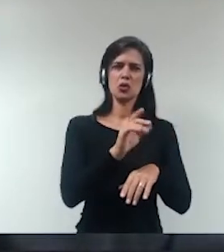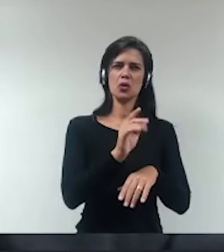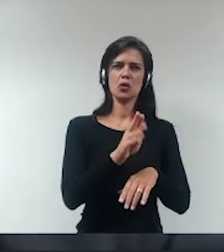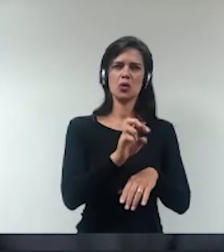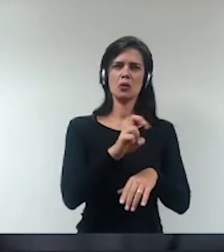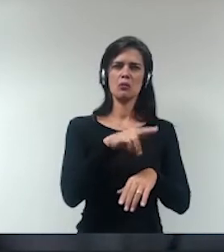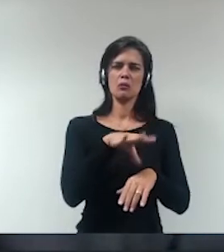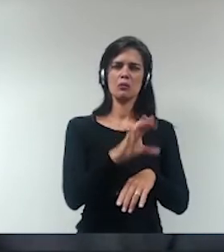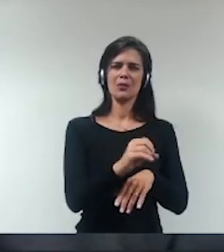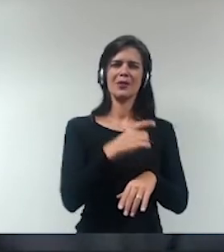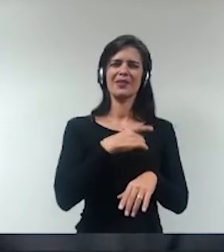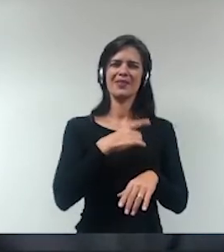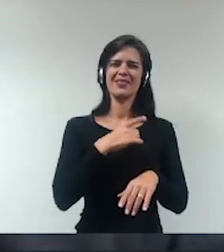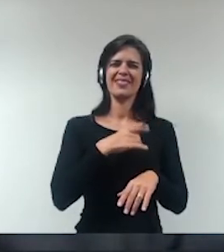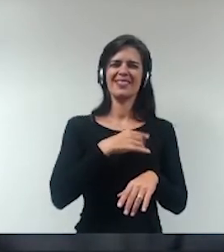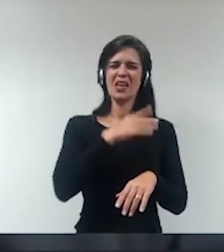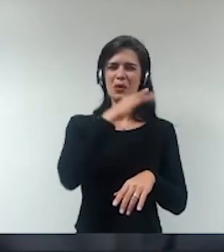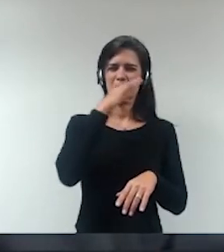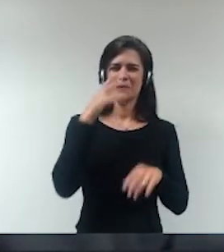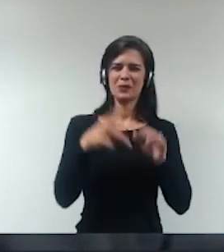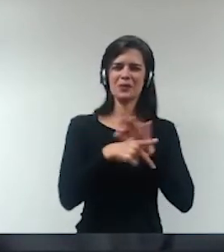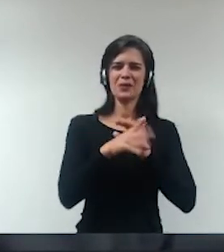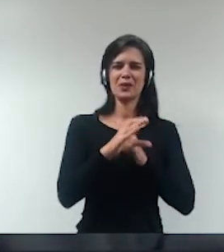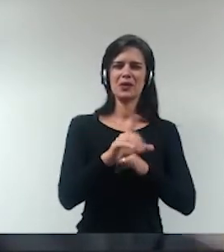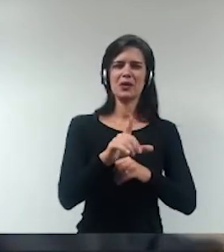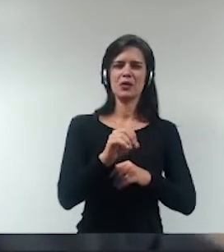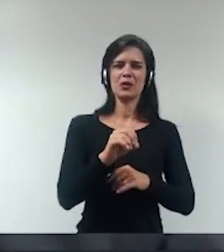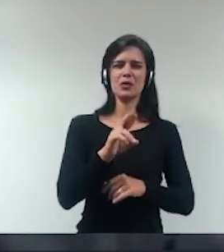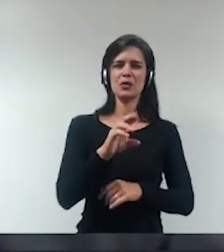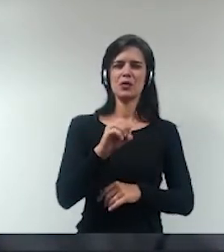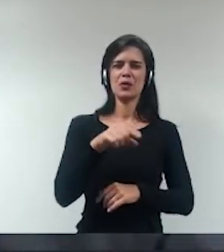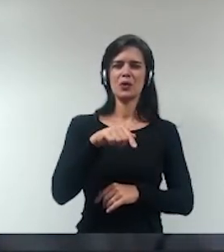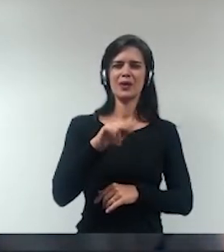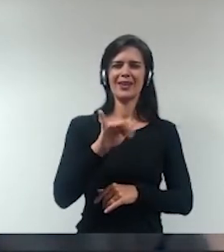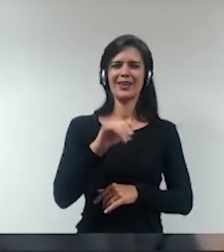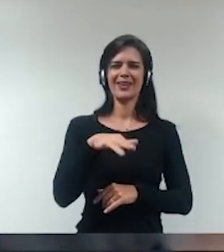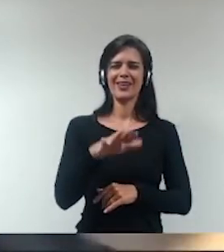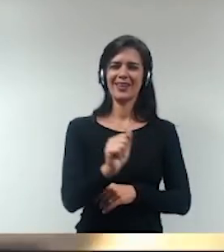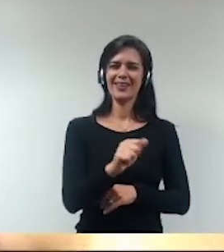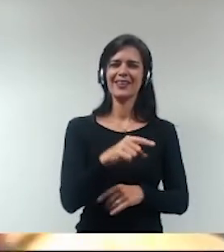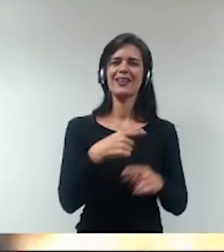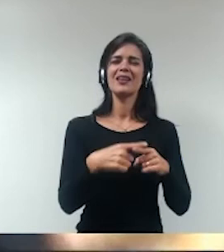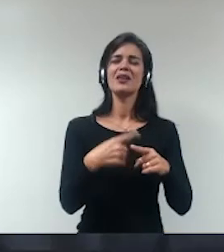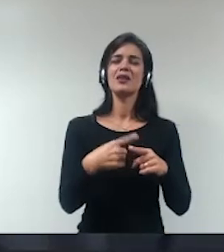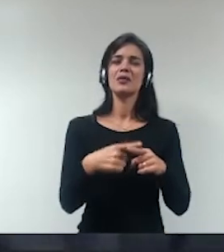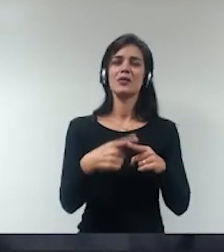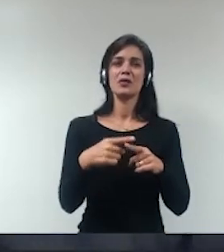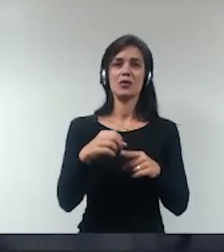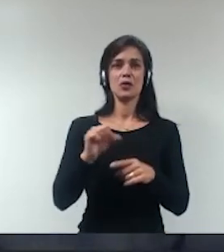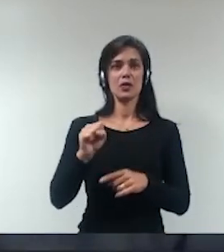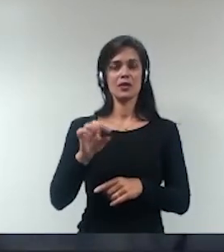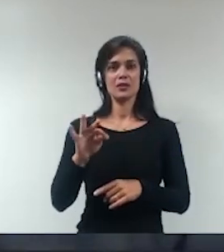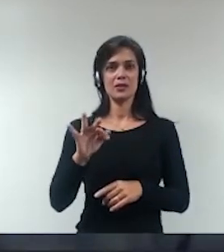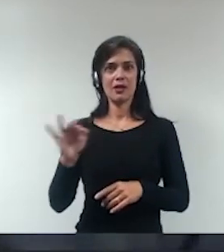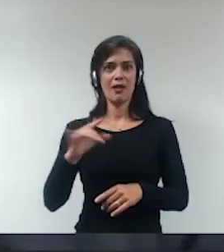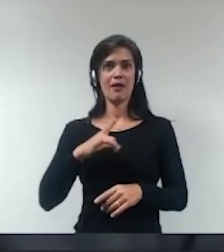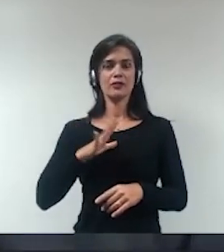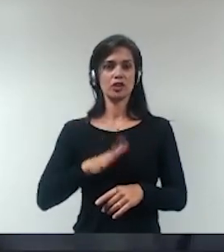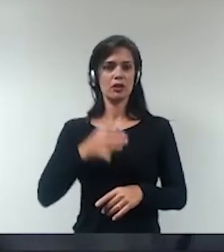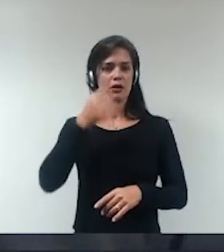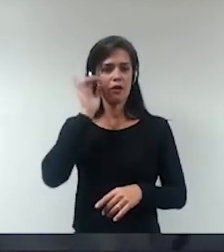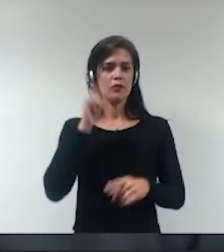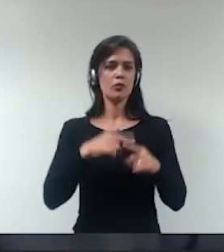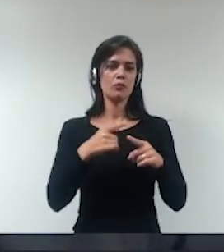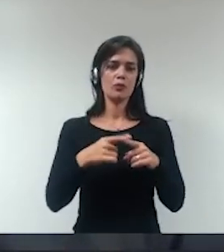de cheiro de cloroquina nessa história acho que o o Supremo agiu de forma preventiva porque existe uma tensão entre os